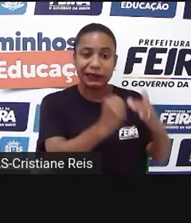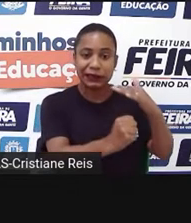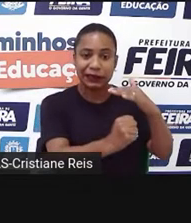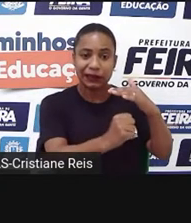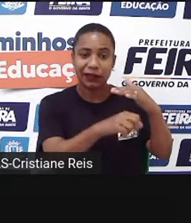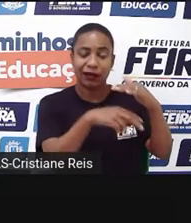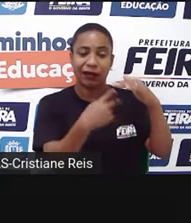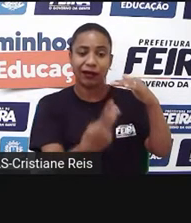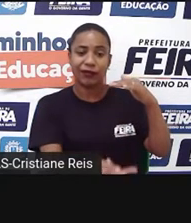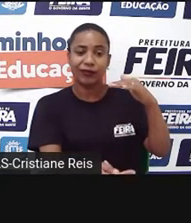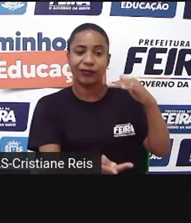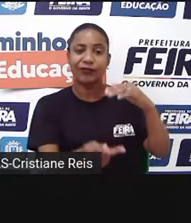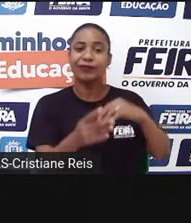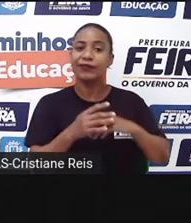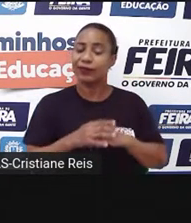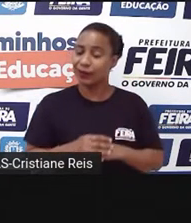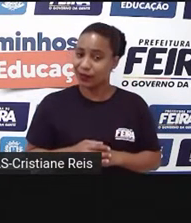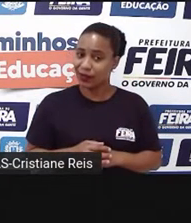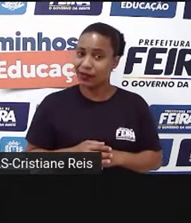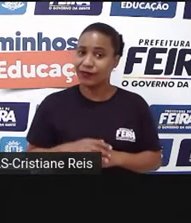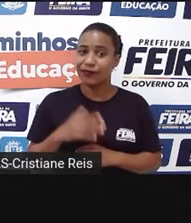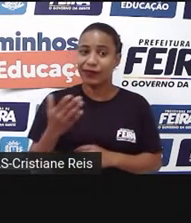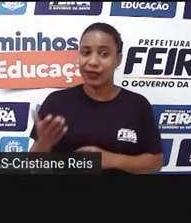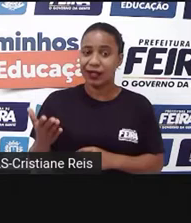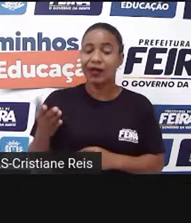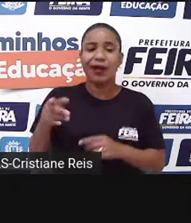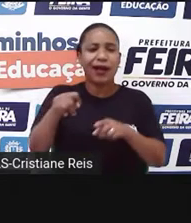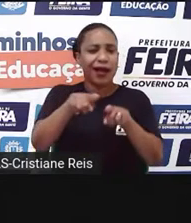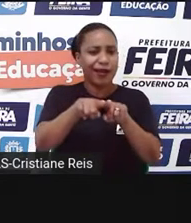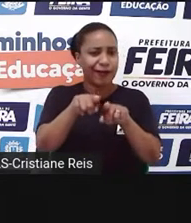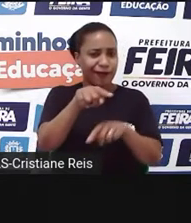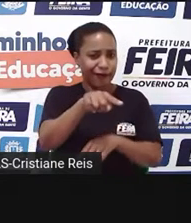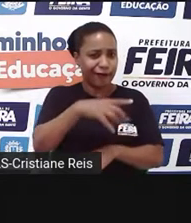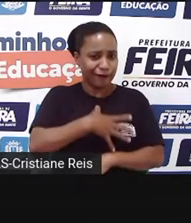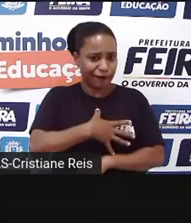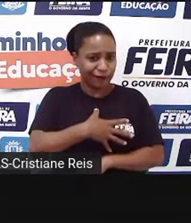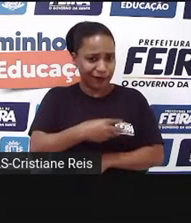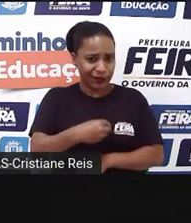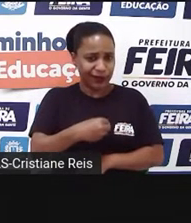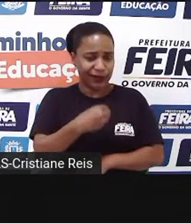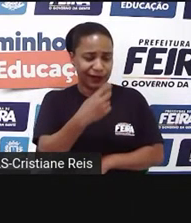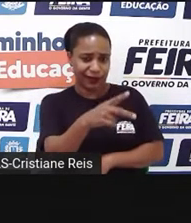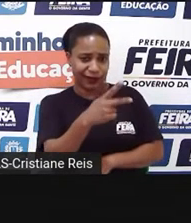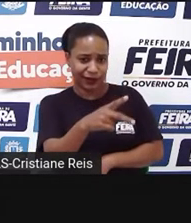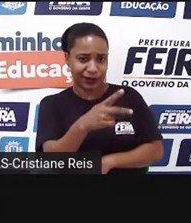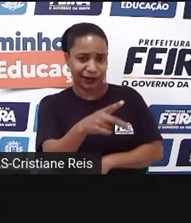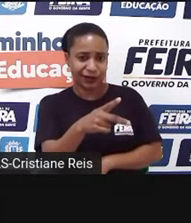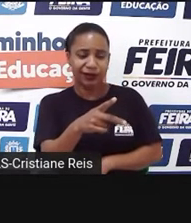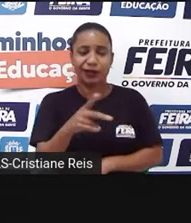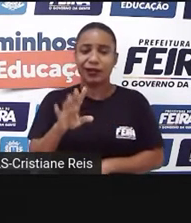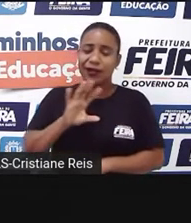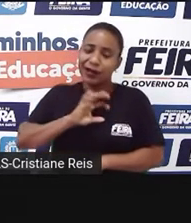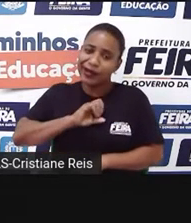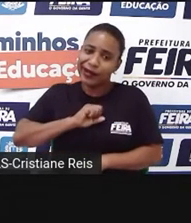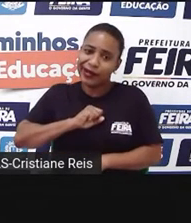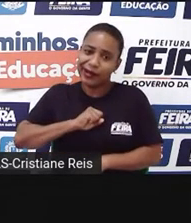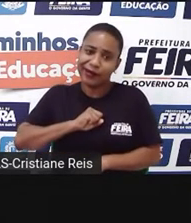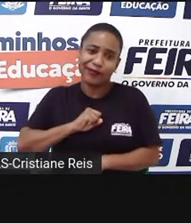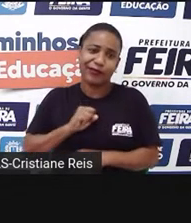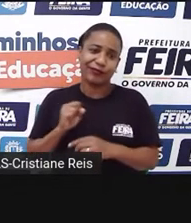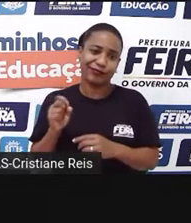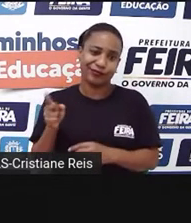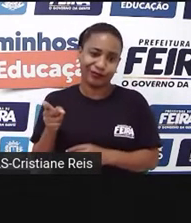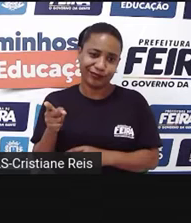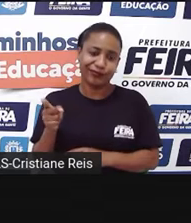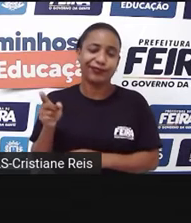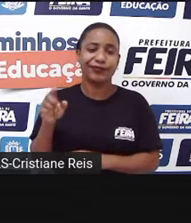E Hamlet era apaixonada por Ofélia. E Ofélia também apaixonada por Hamlet. Então, final das contas, ele